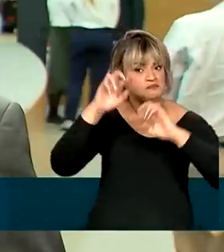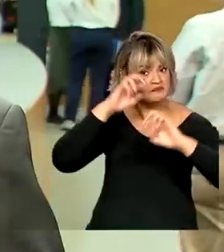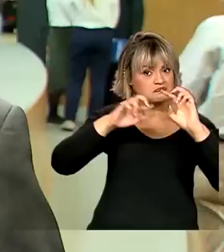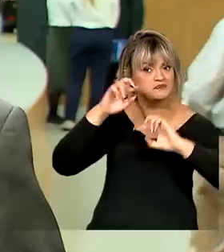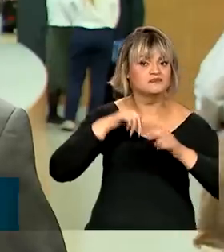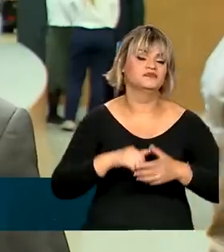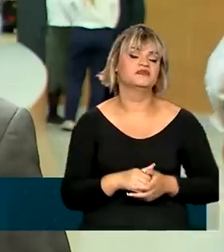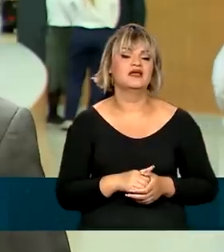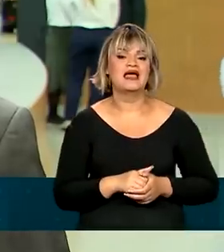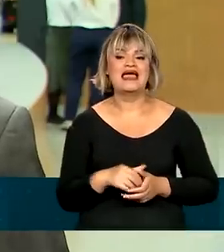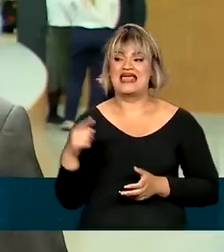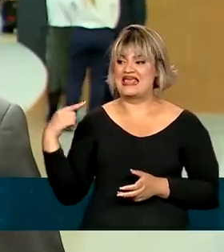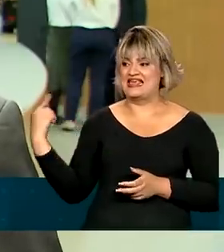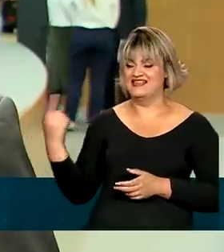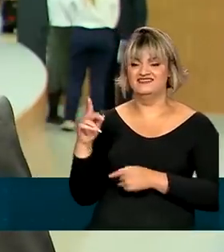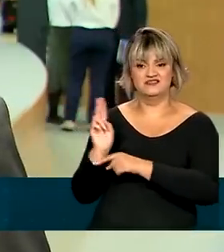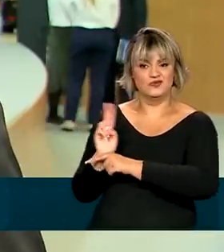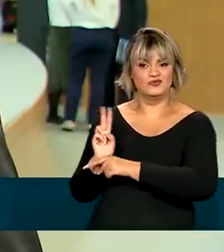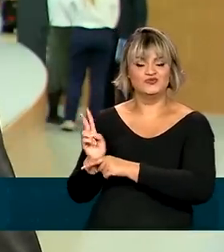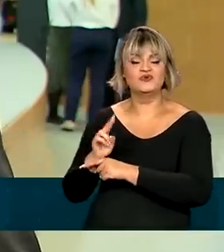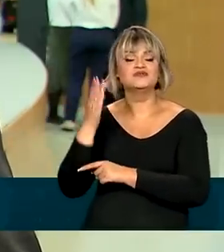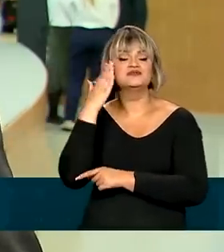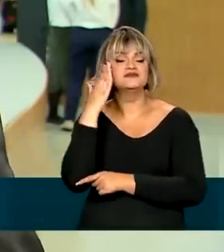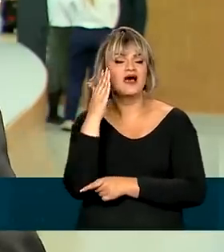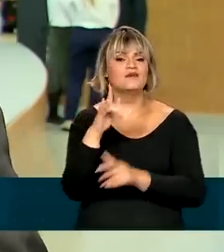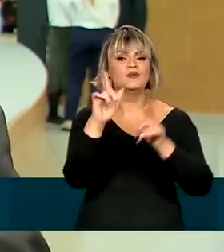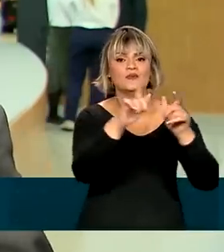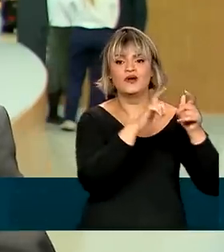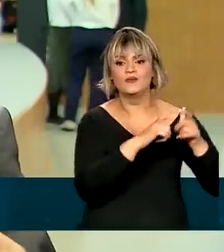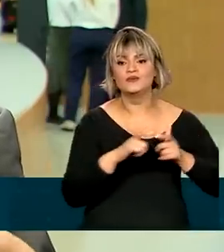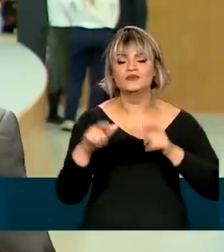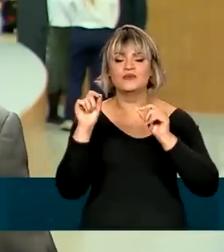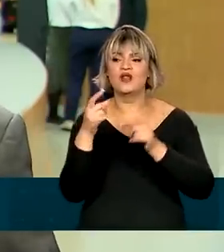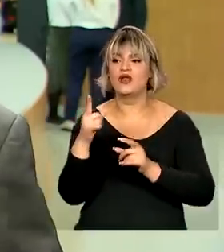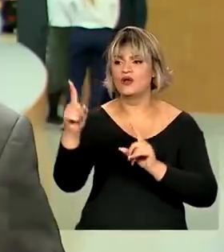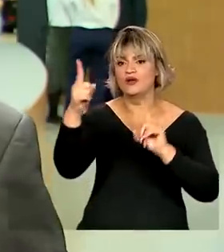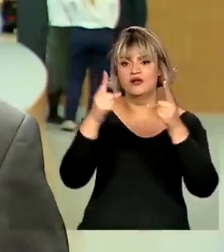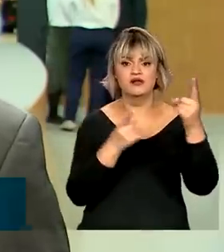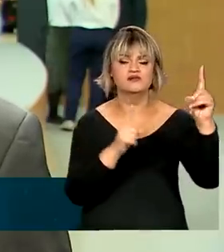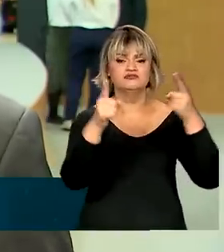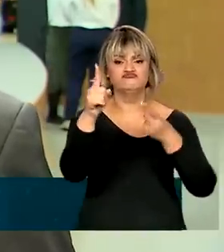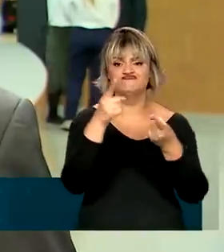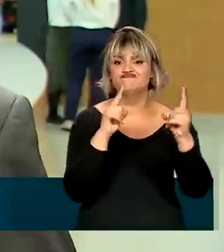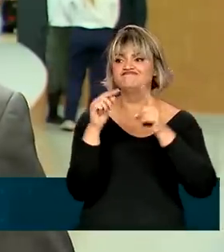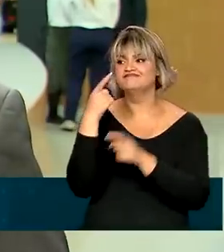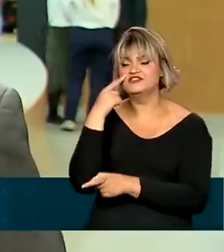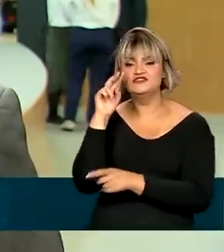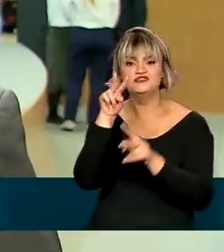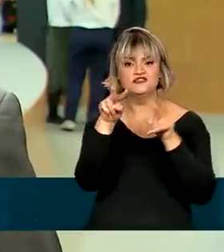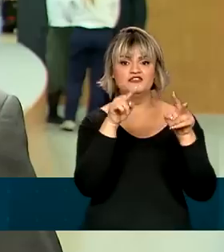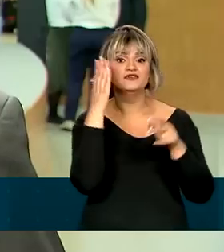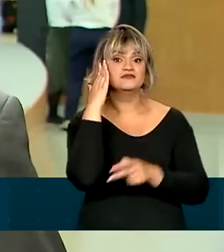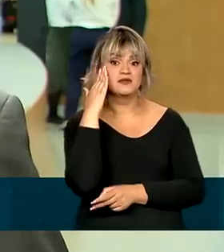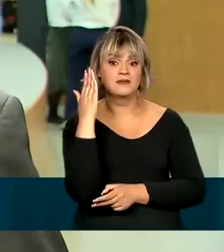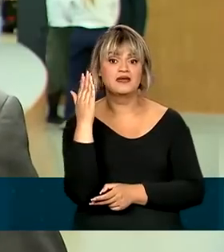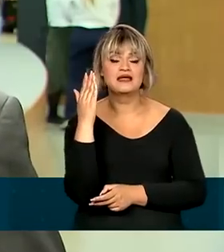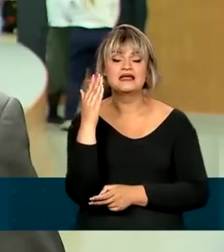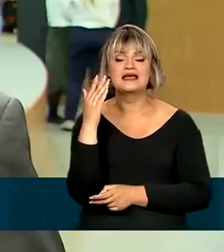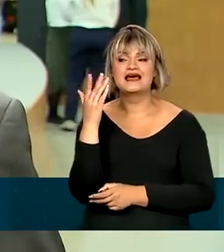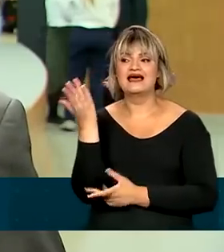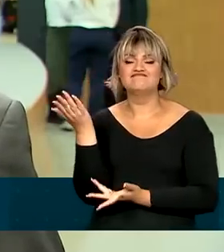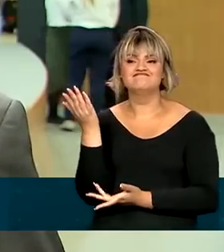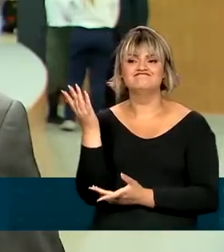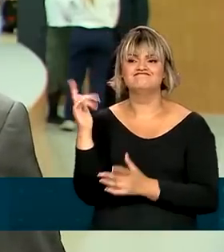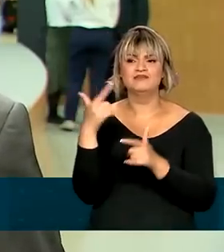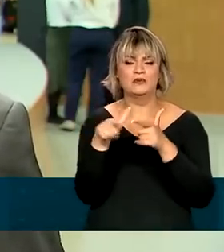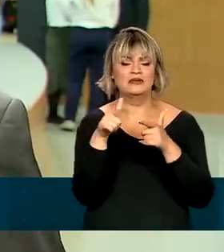contato com a realidade social, nas localidades mais longínquas do país, enfrentando todas